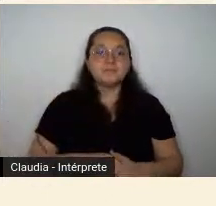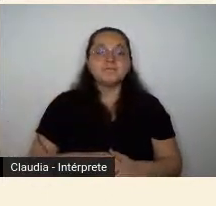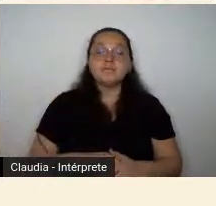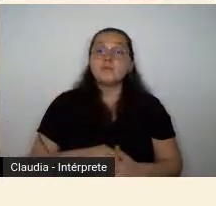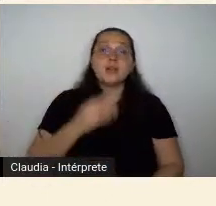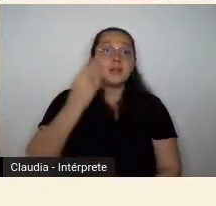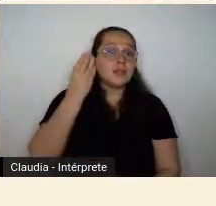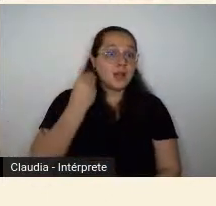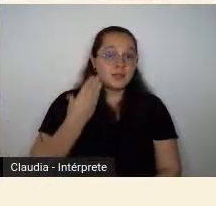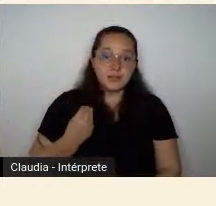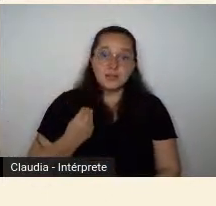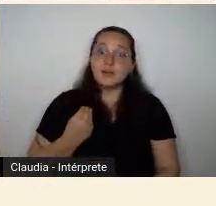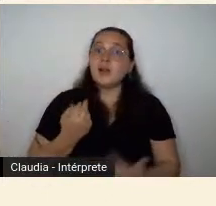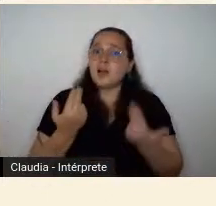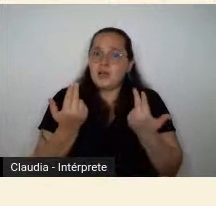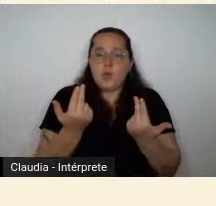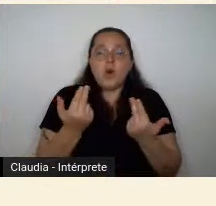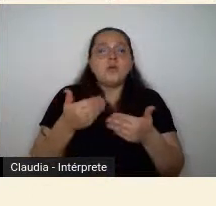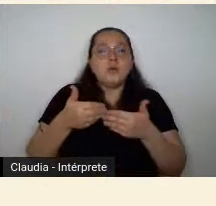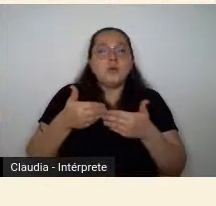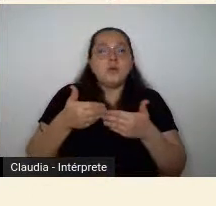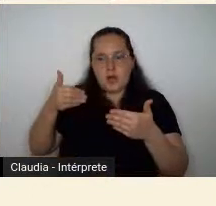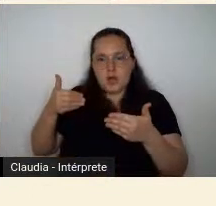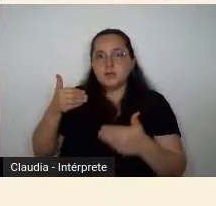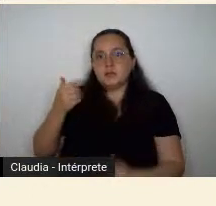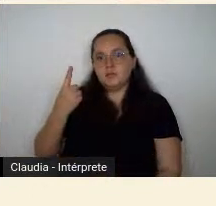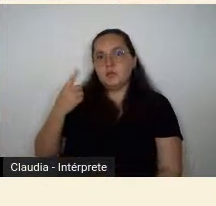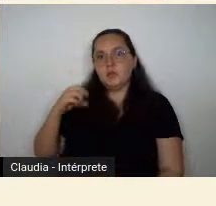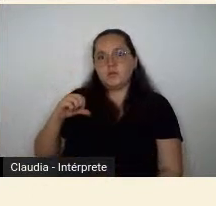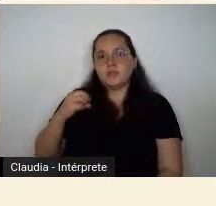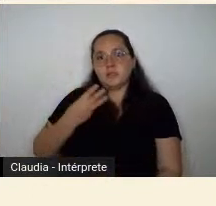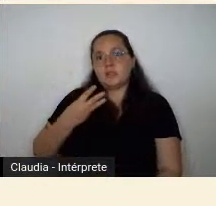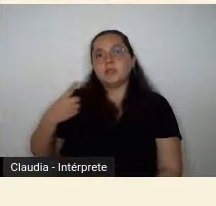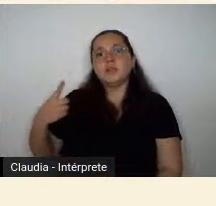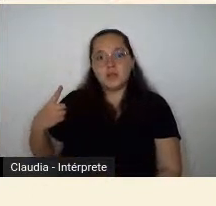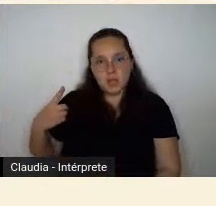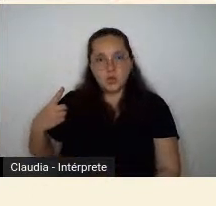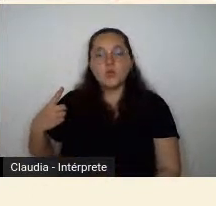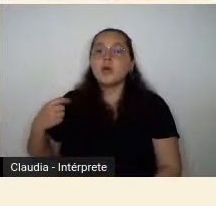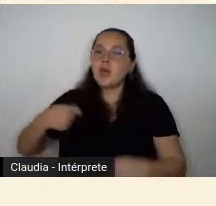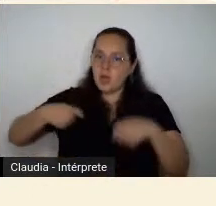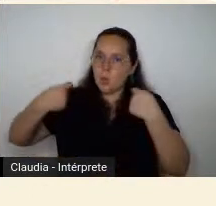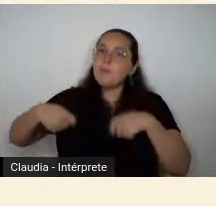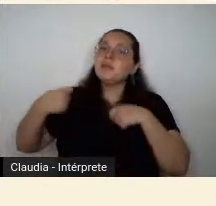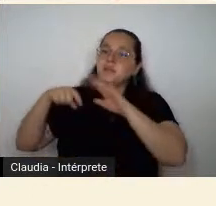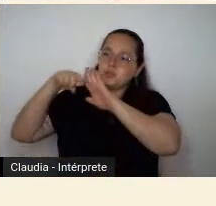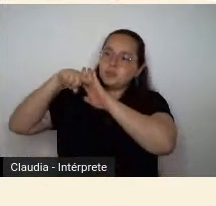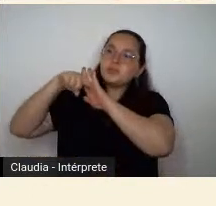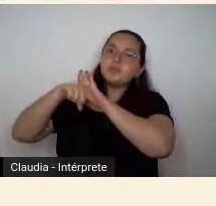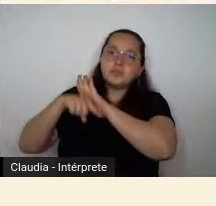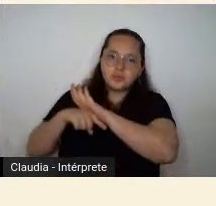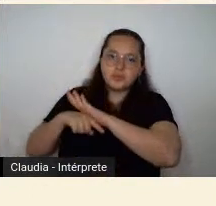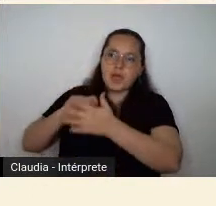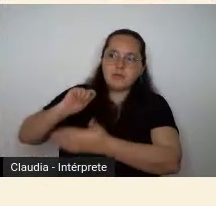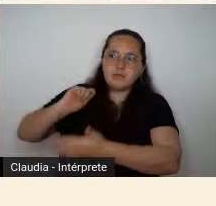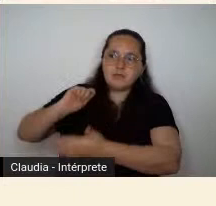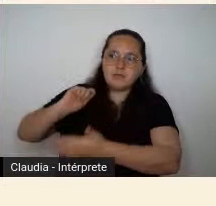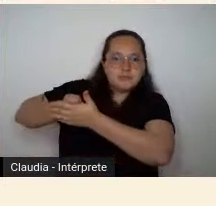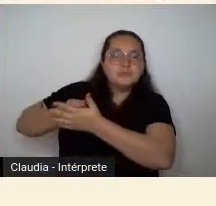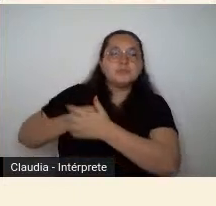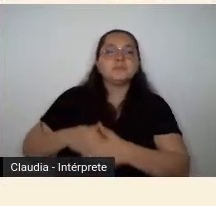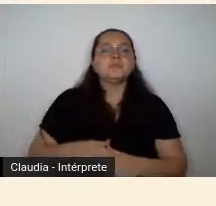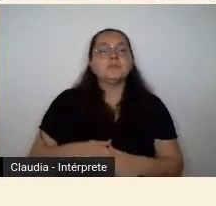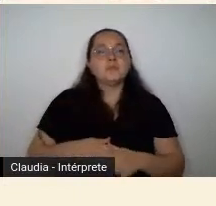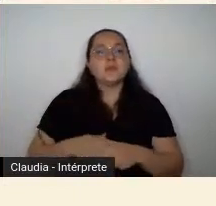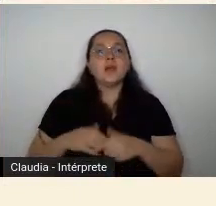a aquisição de 31, que é uma aquisição que, aliás, eu precisava estudar melhor, eu não estudei tanto, as